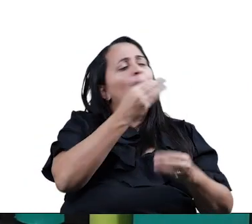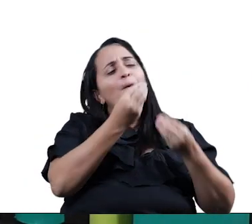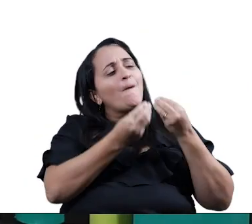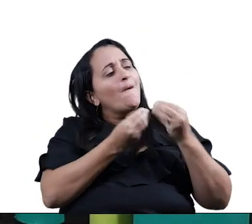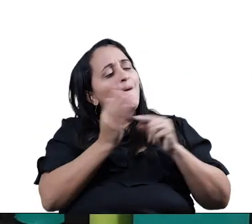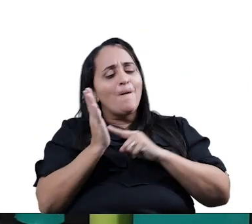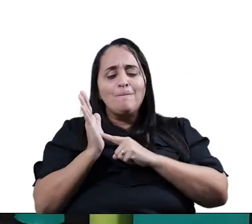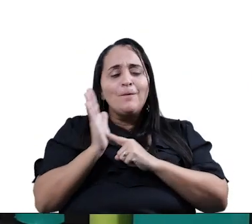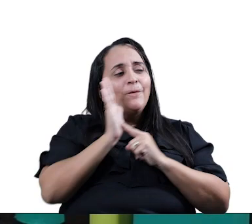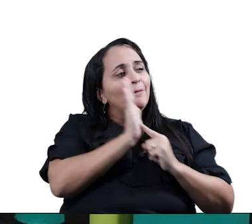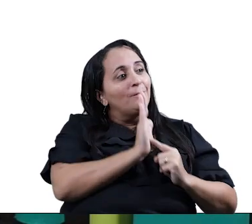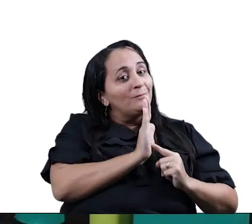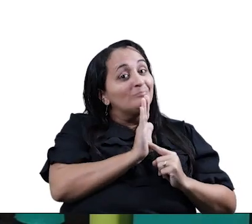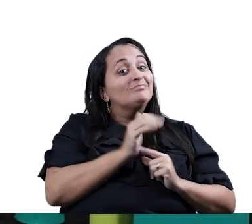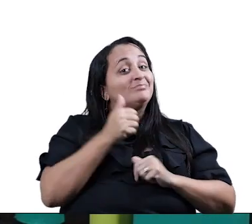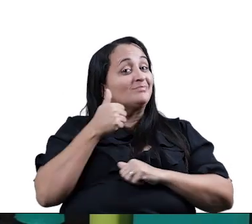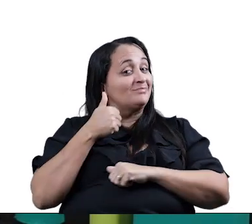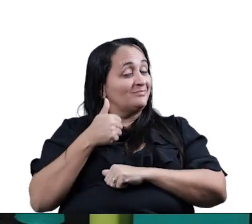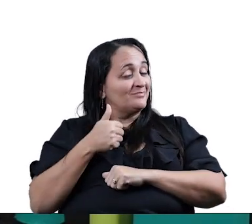Vamos lá